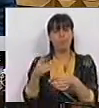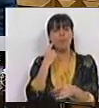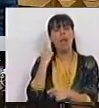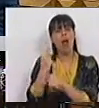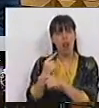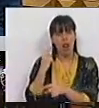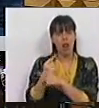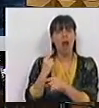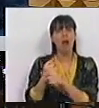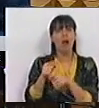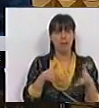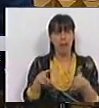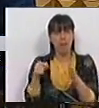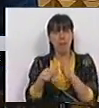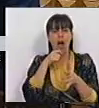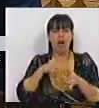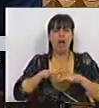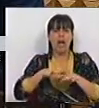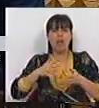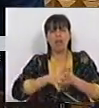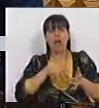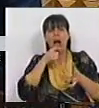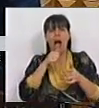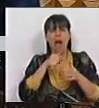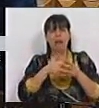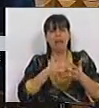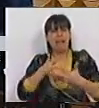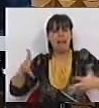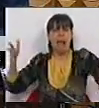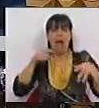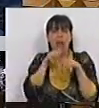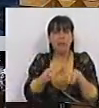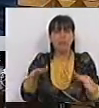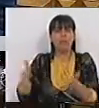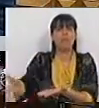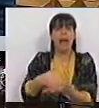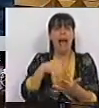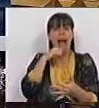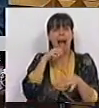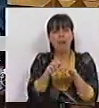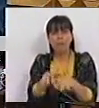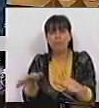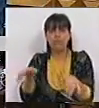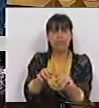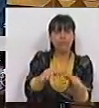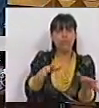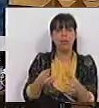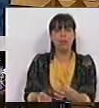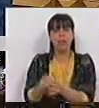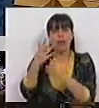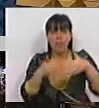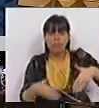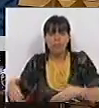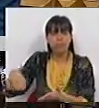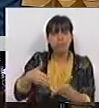continuam a ser uma vasta rede de irrigação para recolher as águas das inúmeras nascentes